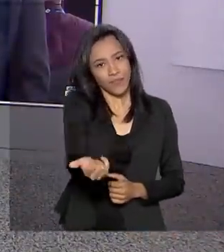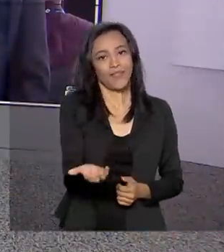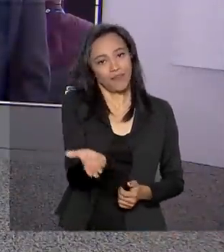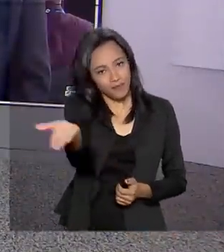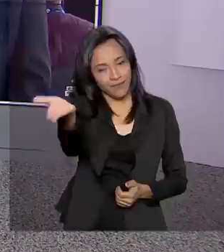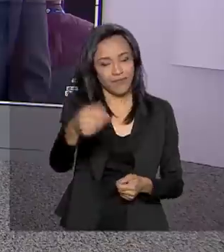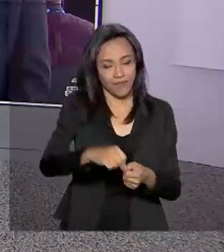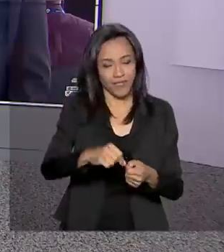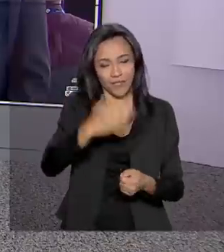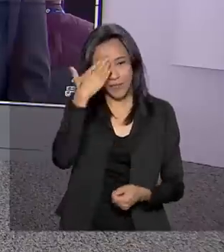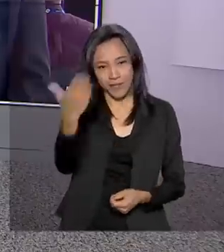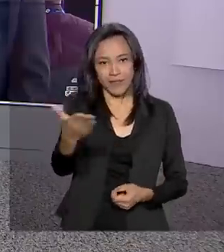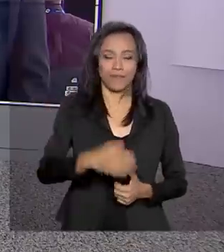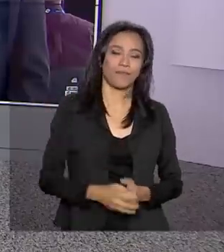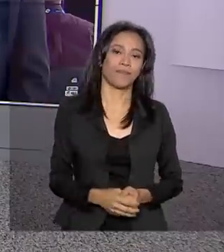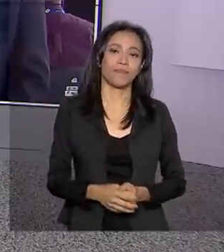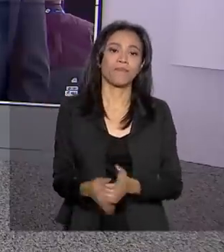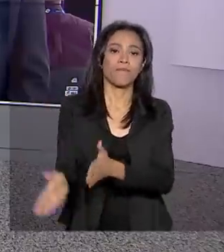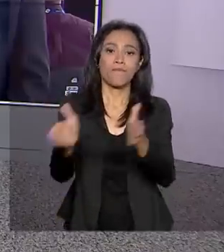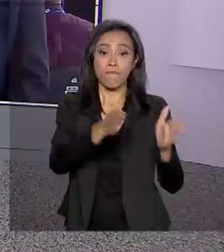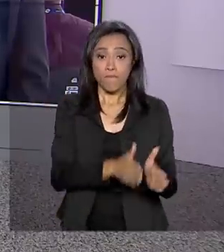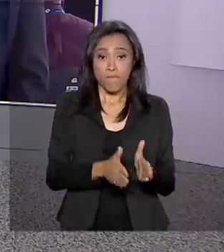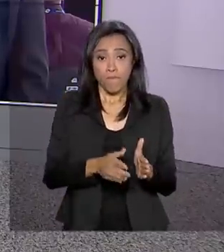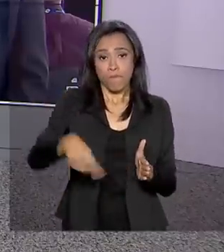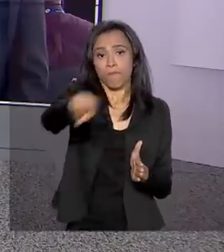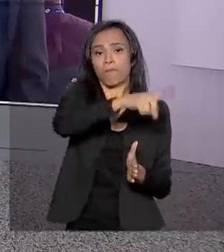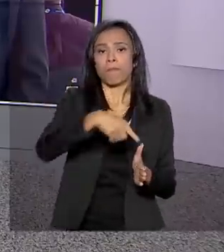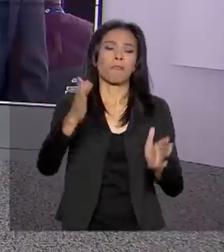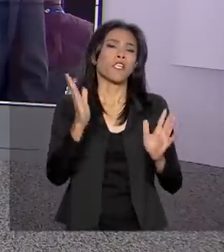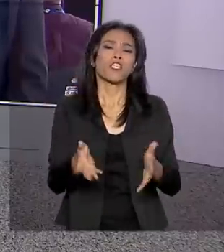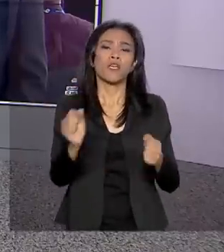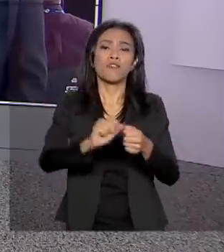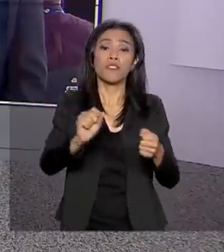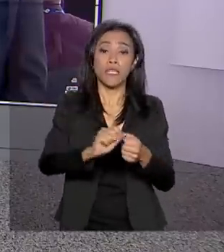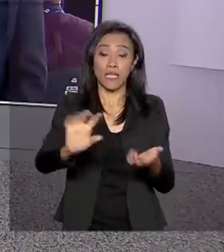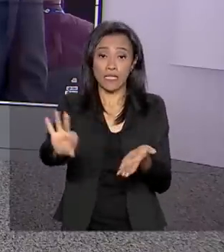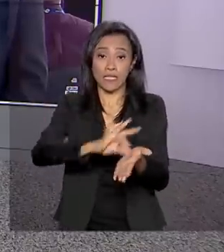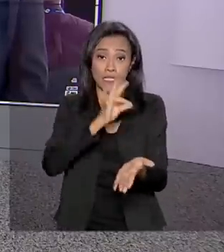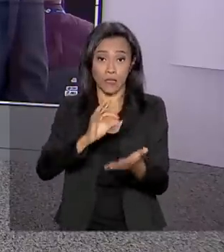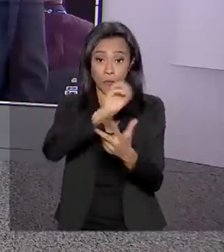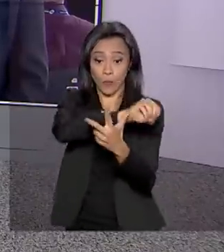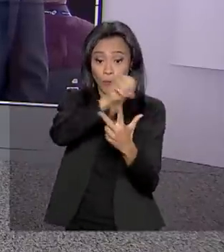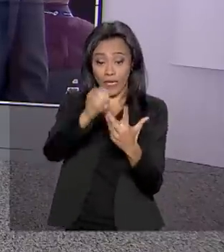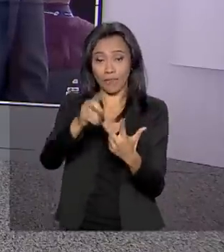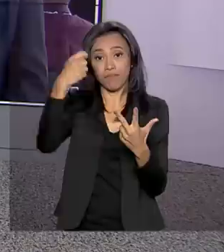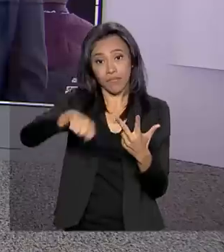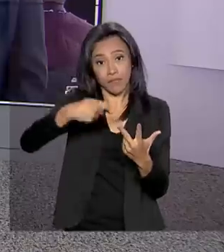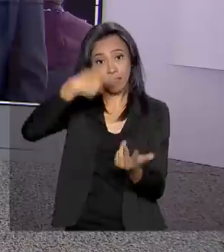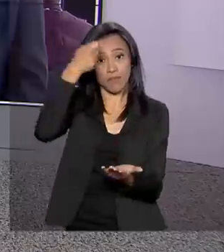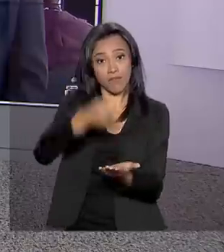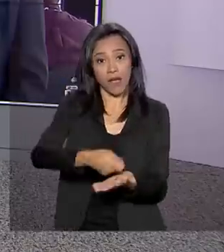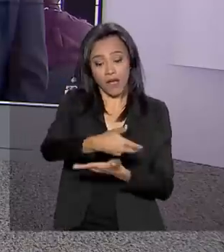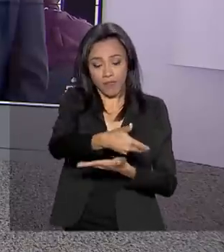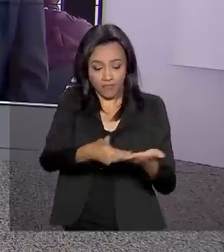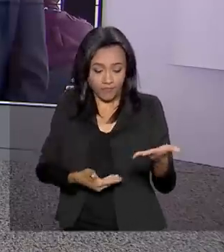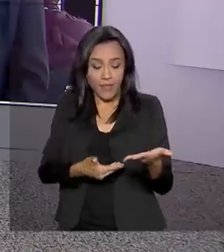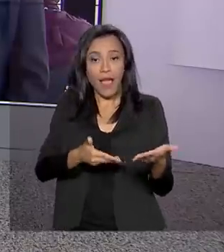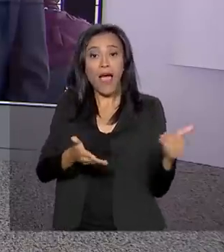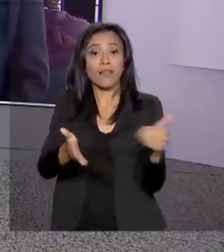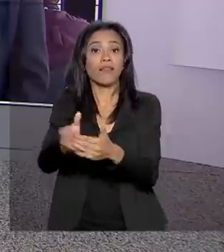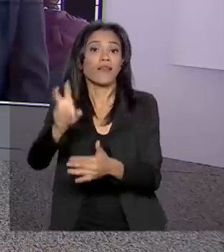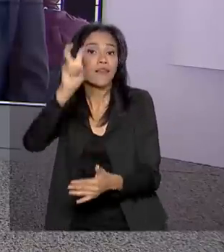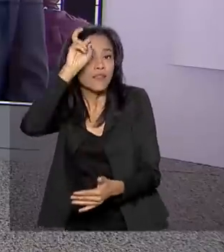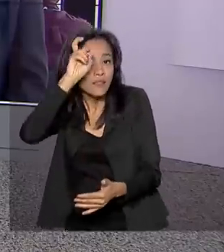oportunidade. Muito obrigada. Os candidatos que fizeram a inscrição do Enem deste ano têm que pagar o boleto até a próxima quinta-feira. Esse